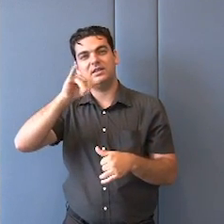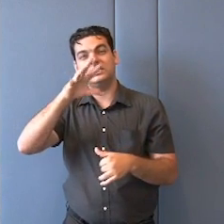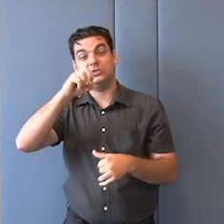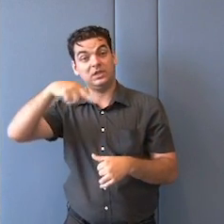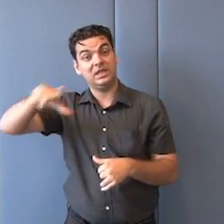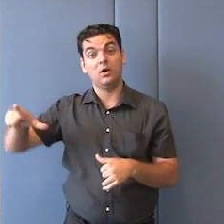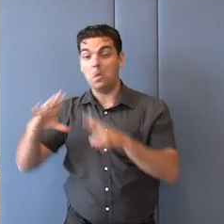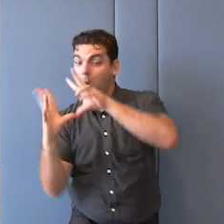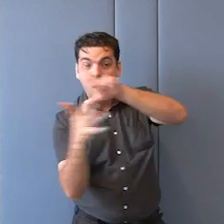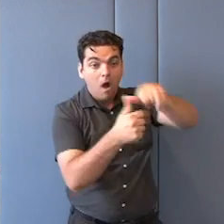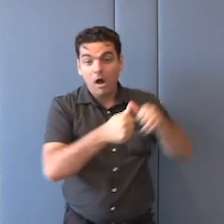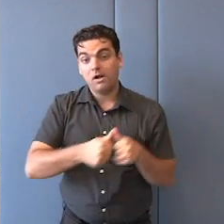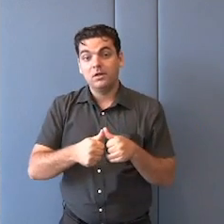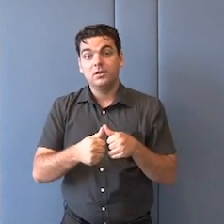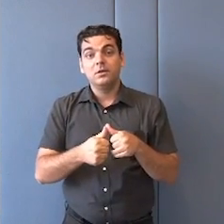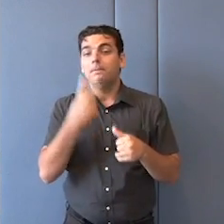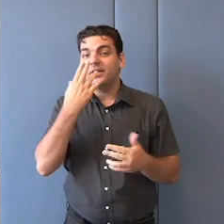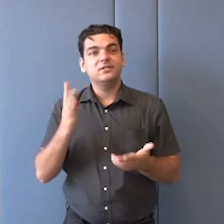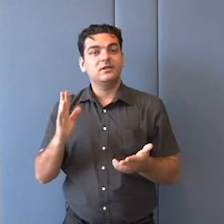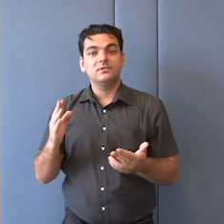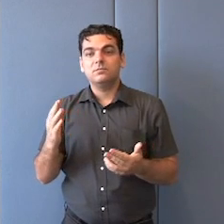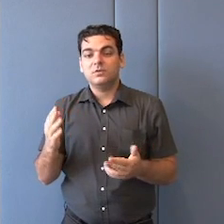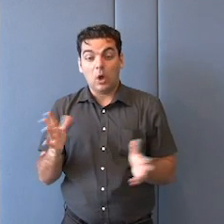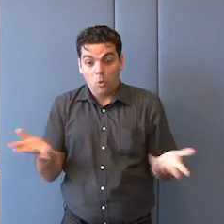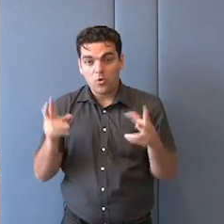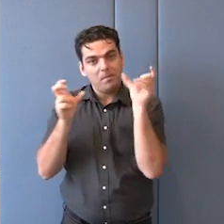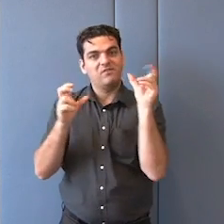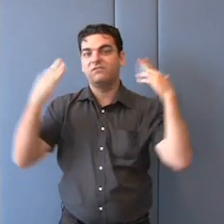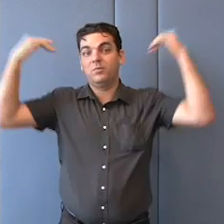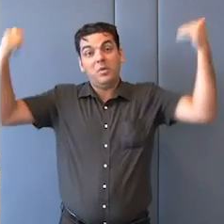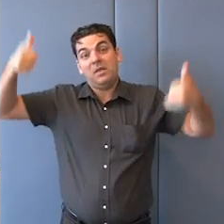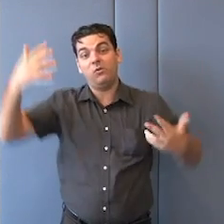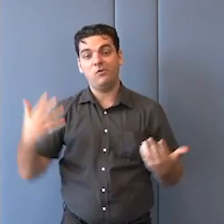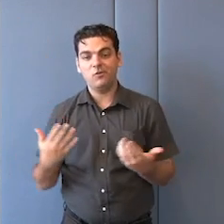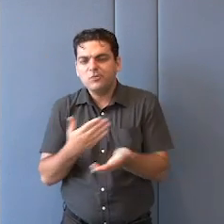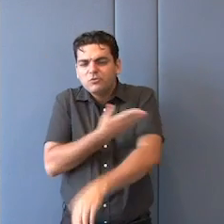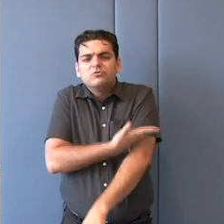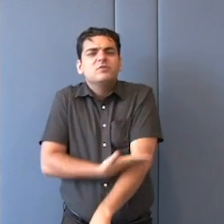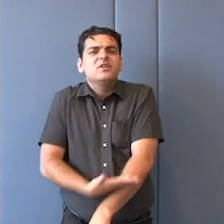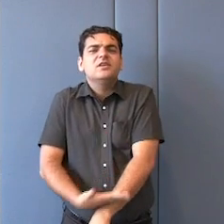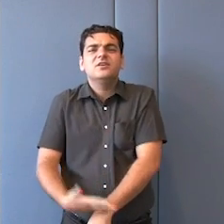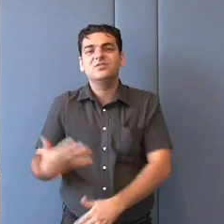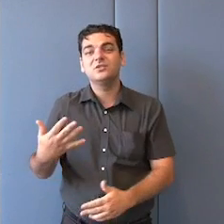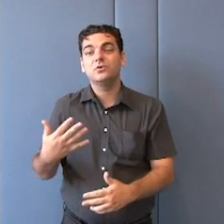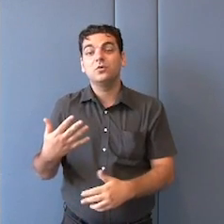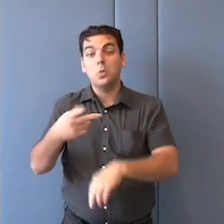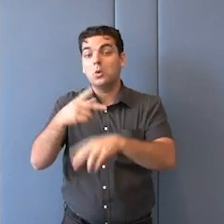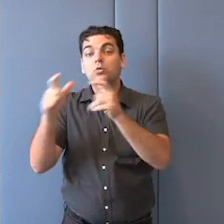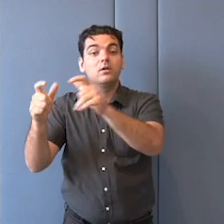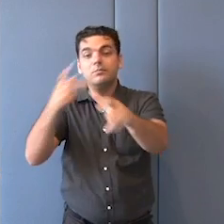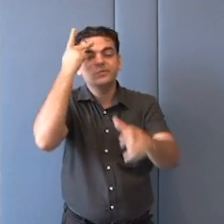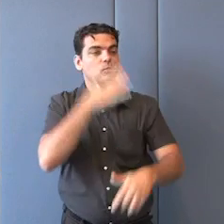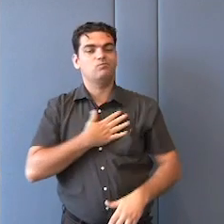Isso é uma tendência hoje, os grandes temas globais, o tratamento global, o